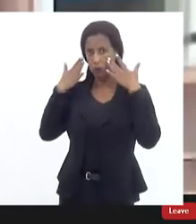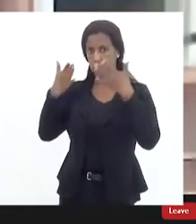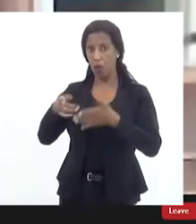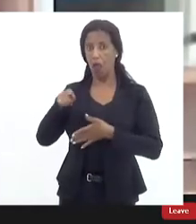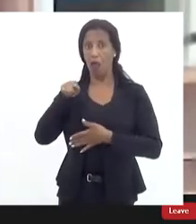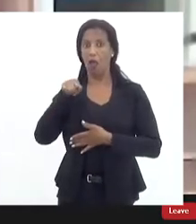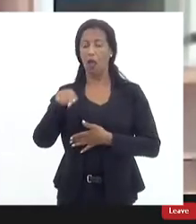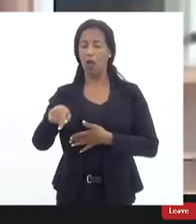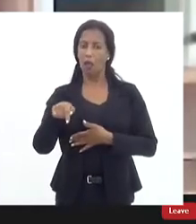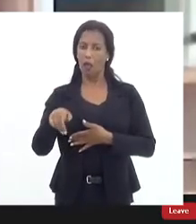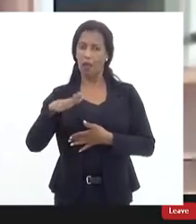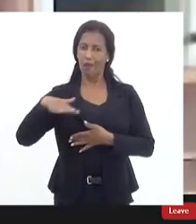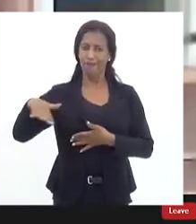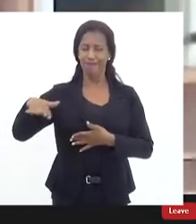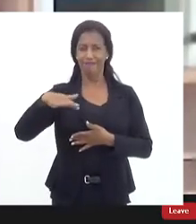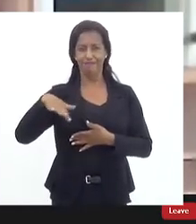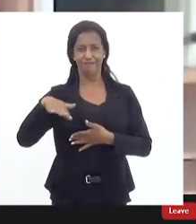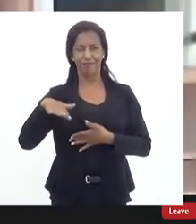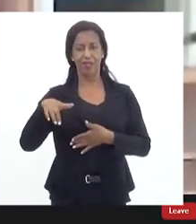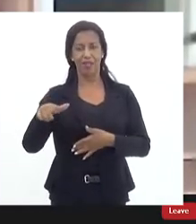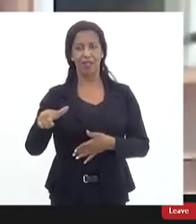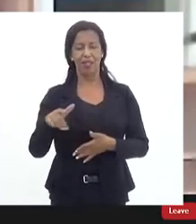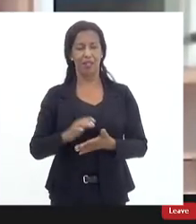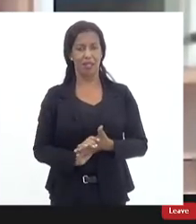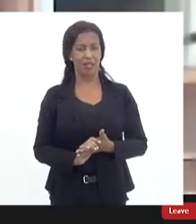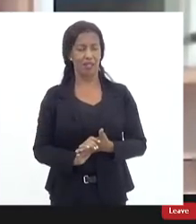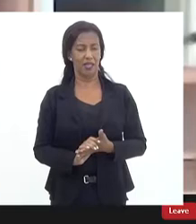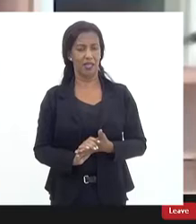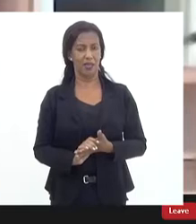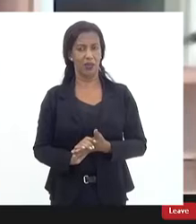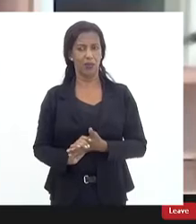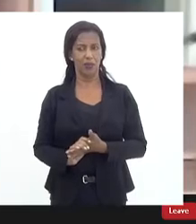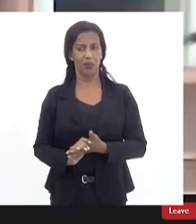uma questão que a par do imperativo